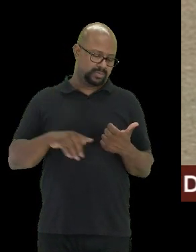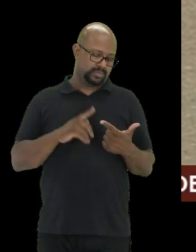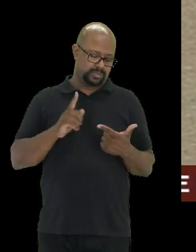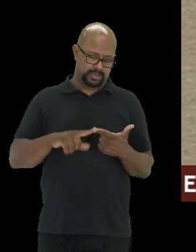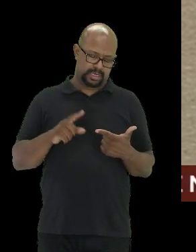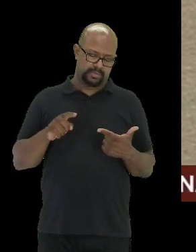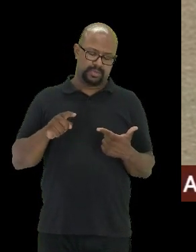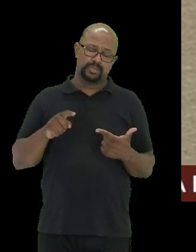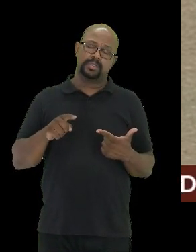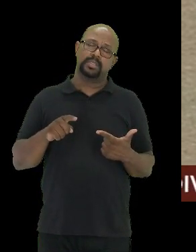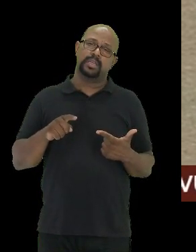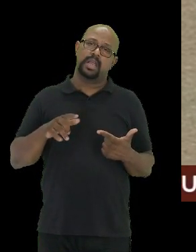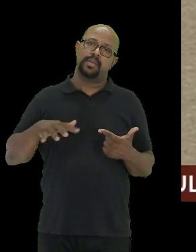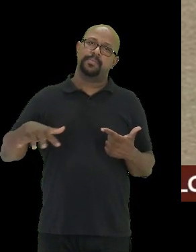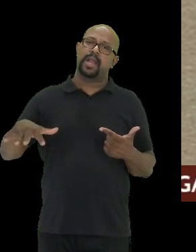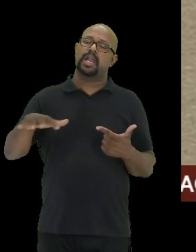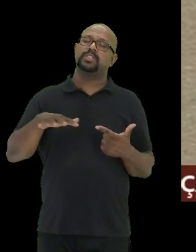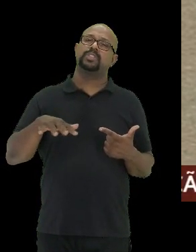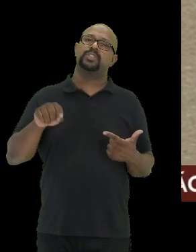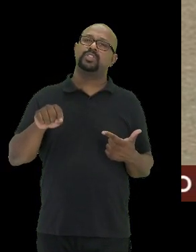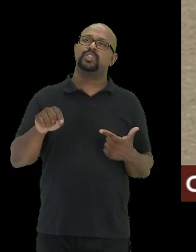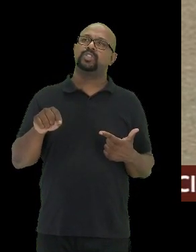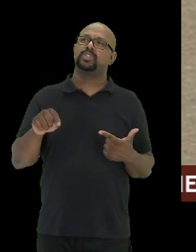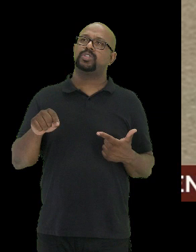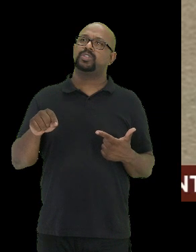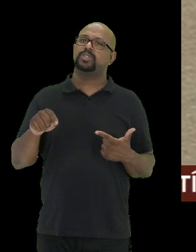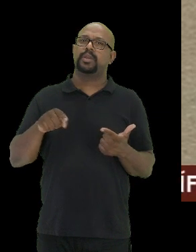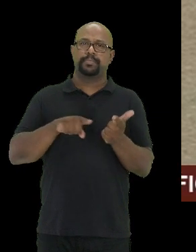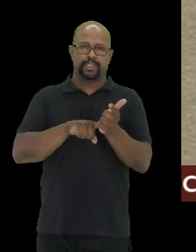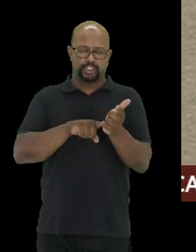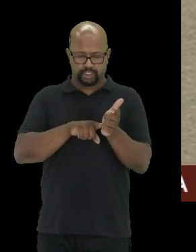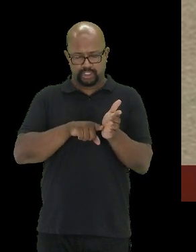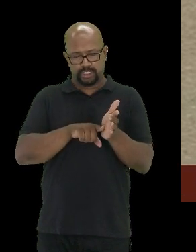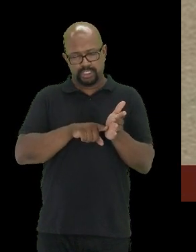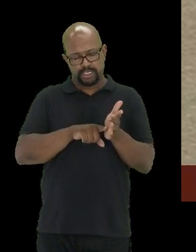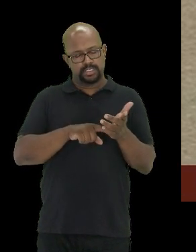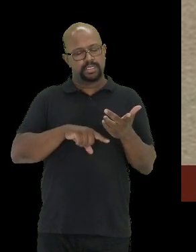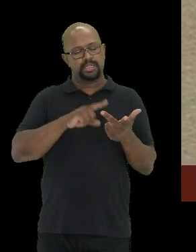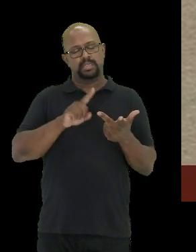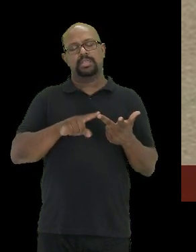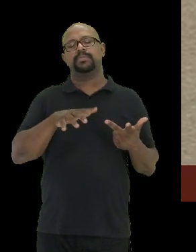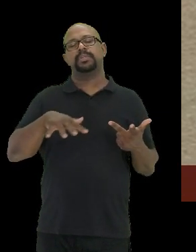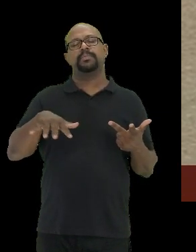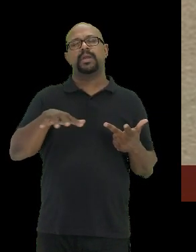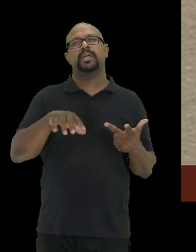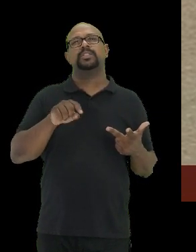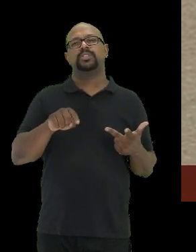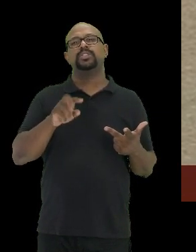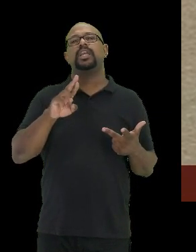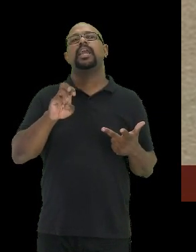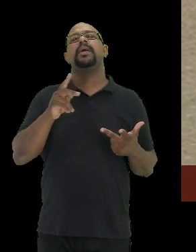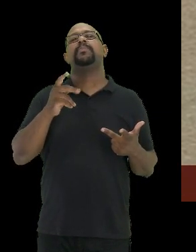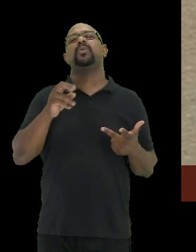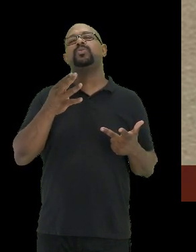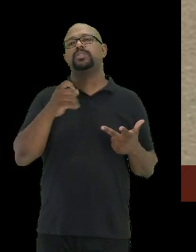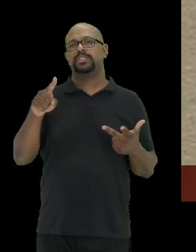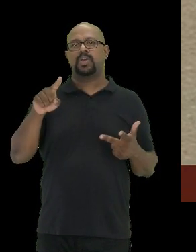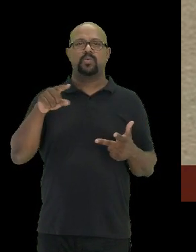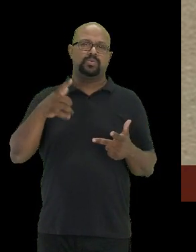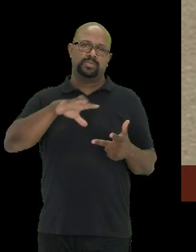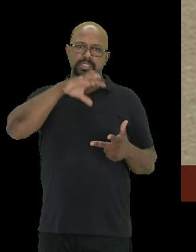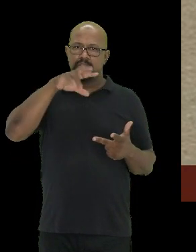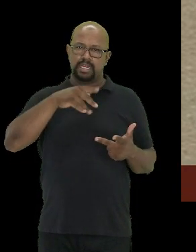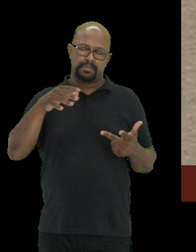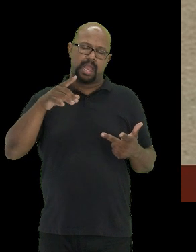nós temos a parte de pesquisa, nós temos a parte de reprodução de espécies